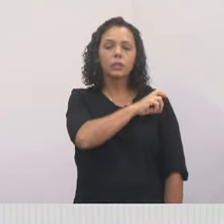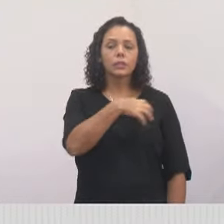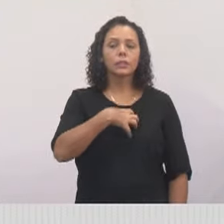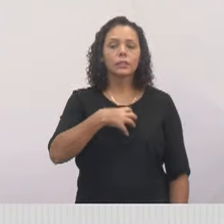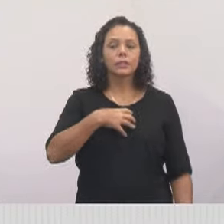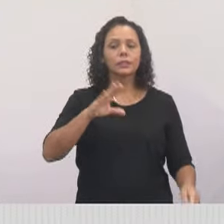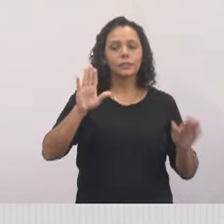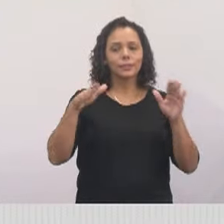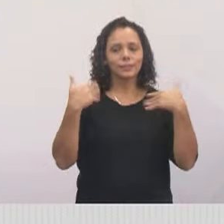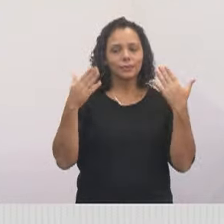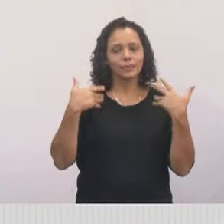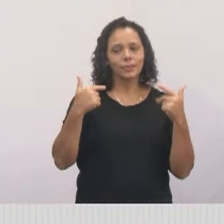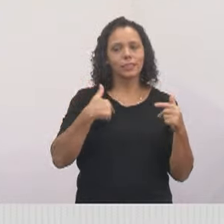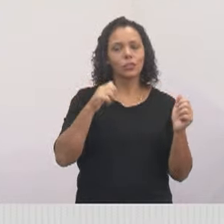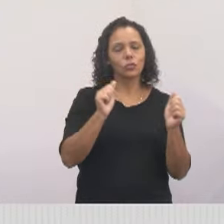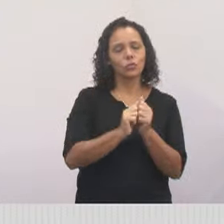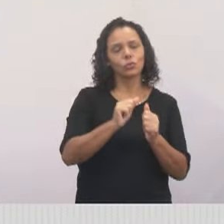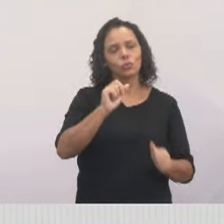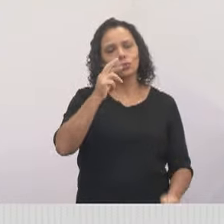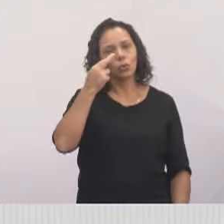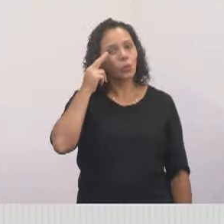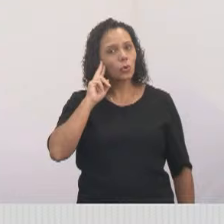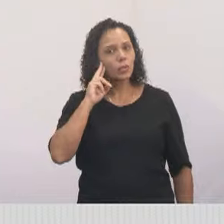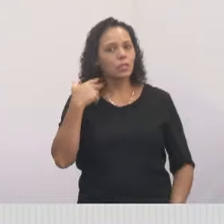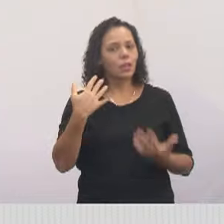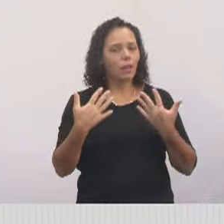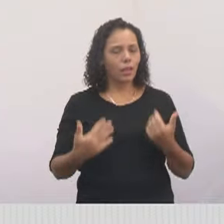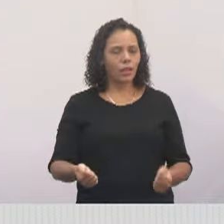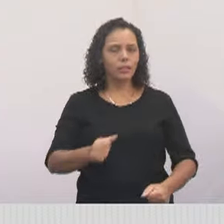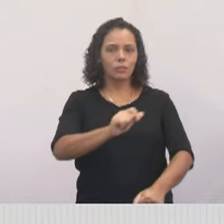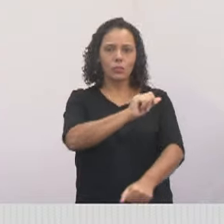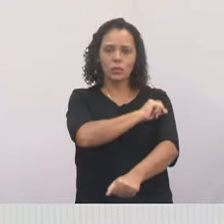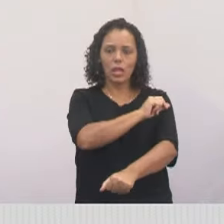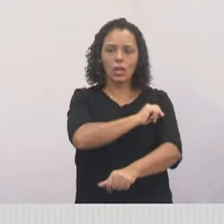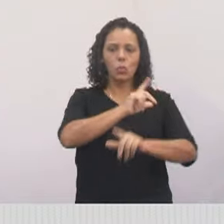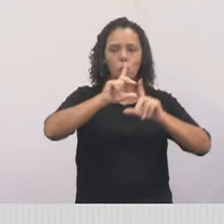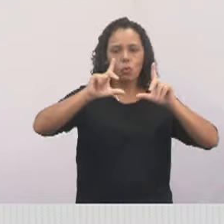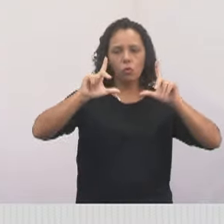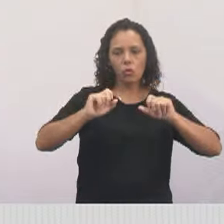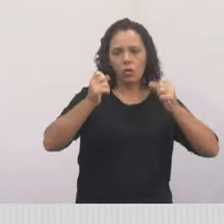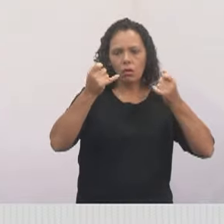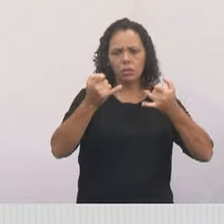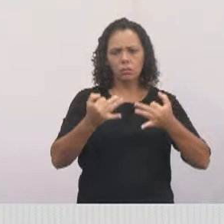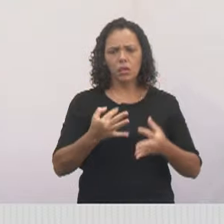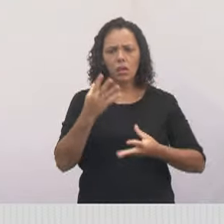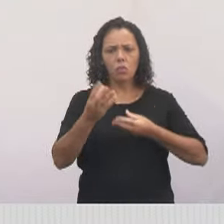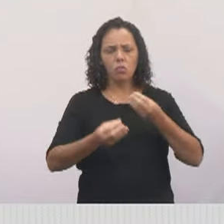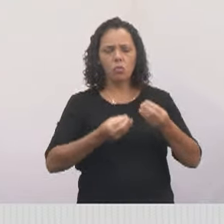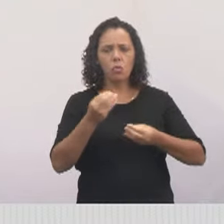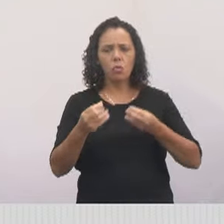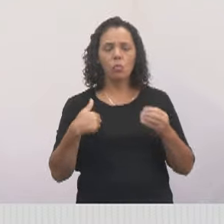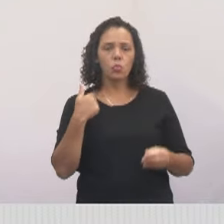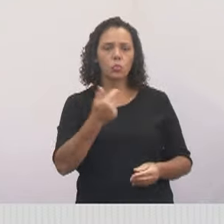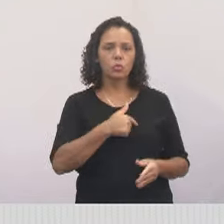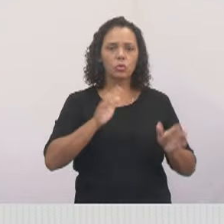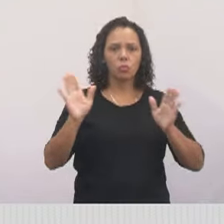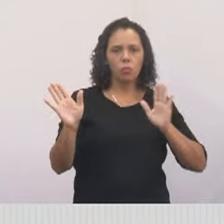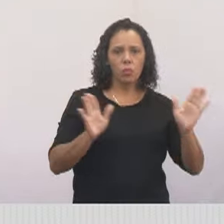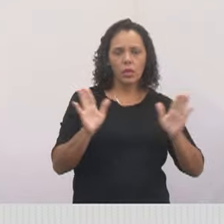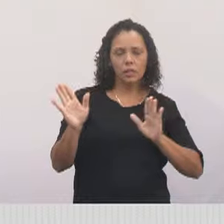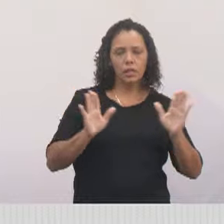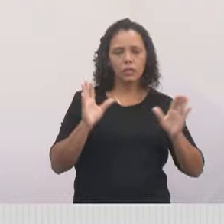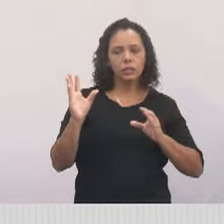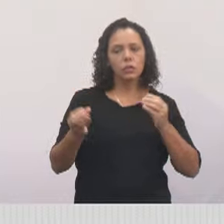alegria, eu e o vereador Roninha, de estar aqui recebendo os alunos, tirando fotos, explicando como é o nosso mandato, e o que a gente faz